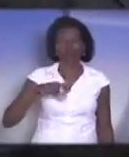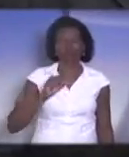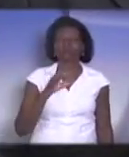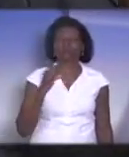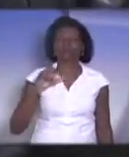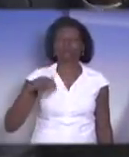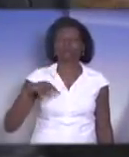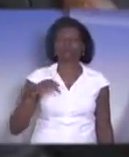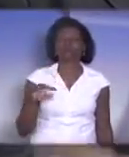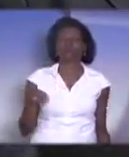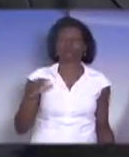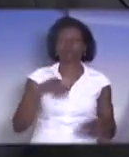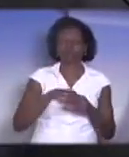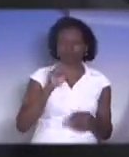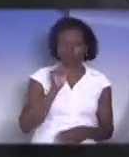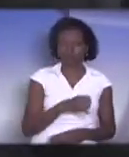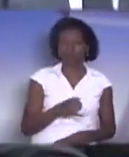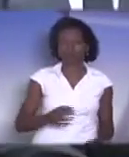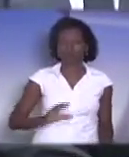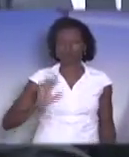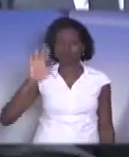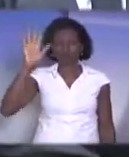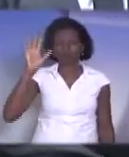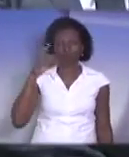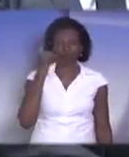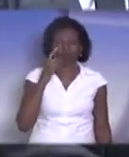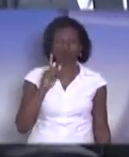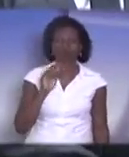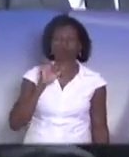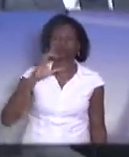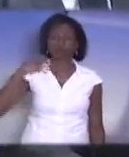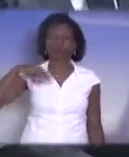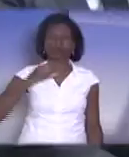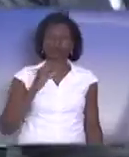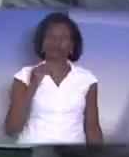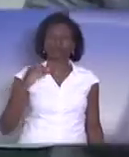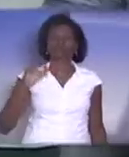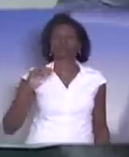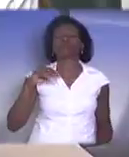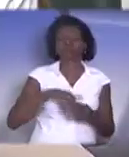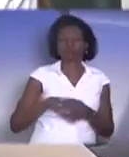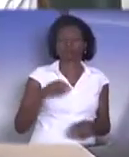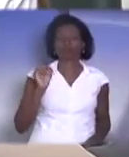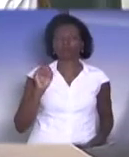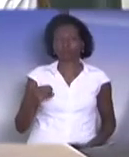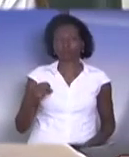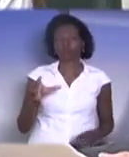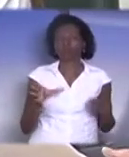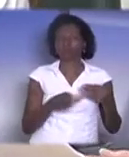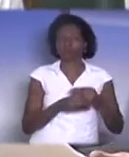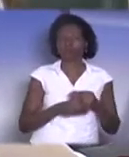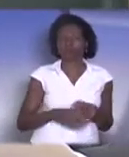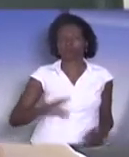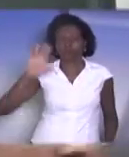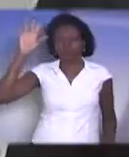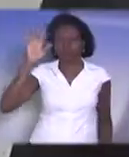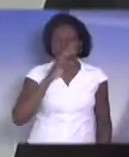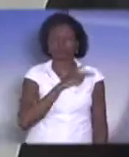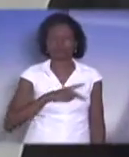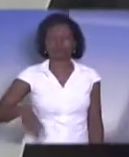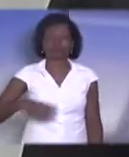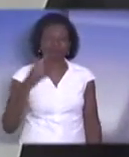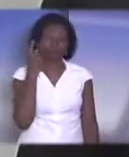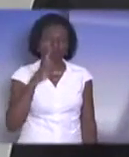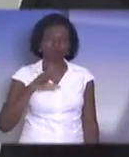favorável. Está registrado o voto de vossa excelência. Também registrar o meu voto favorável a essa emenda. Registrado o voto de vossa excelência. Pela ordem, senhor presidente. Deputado